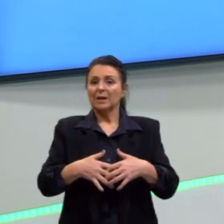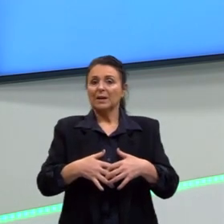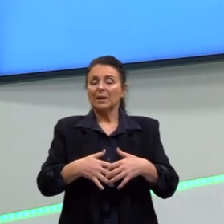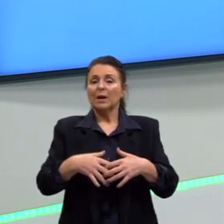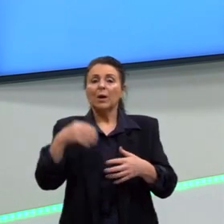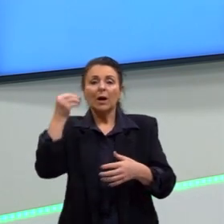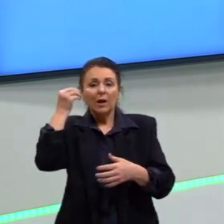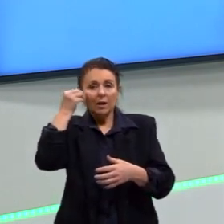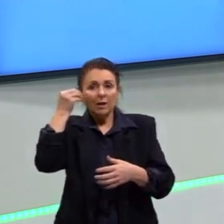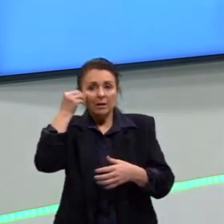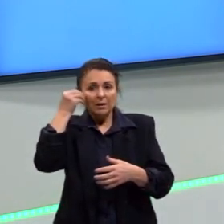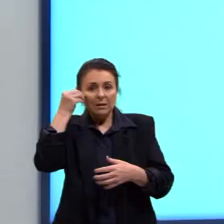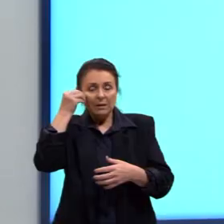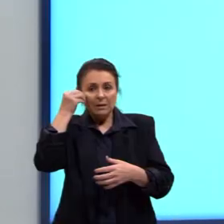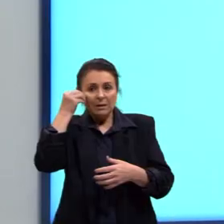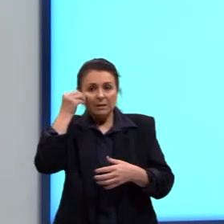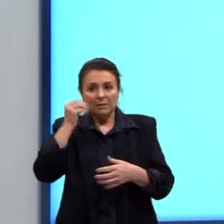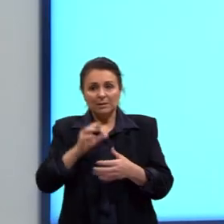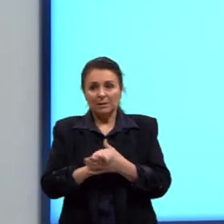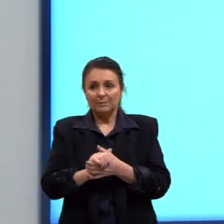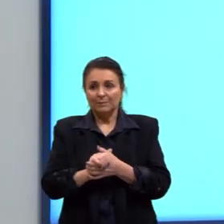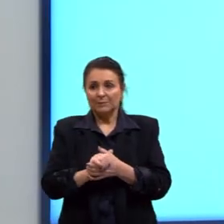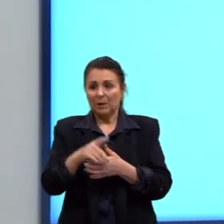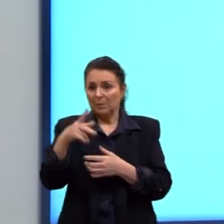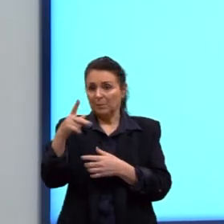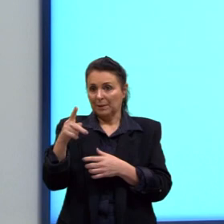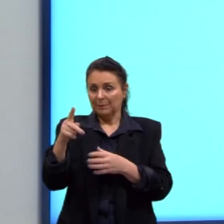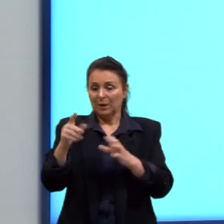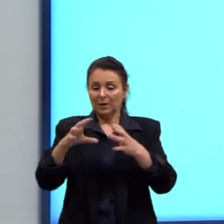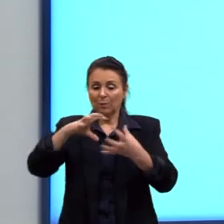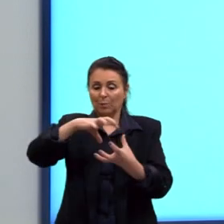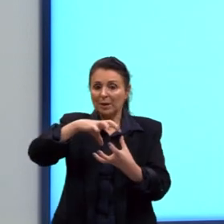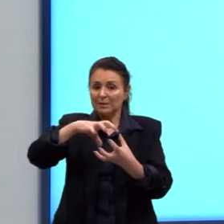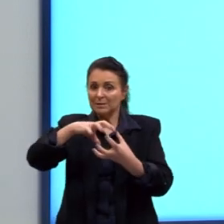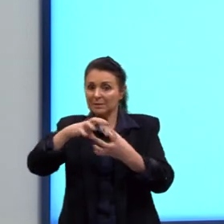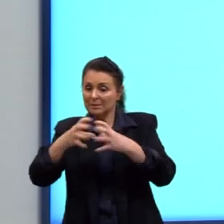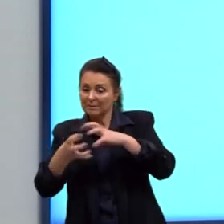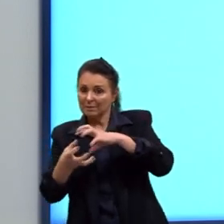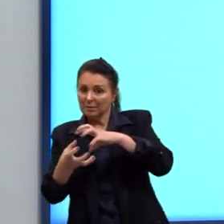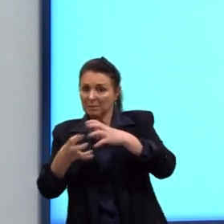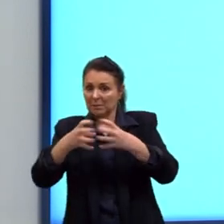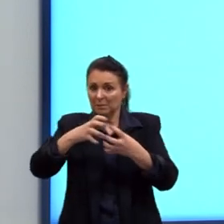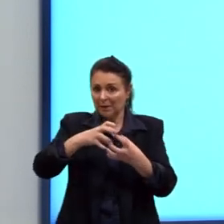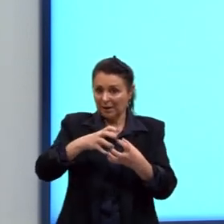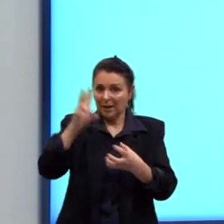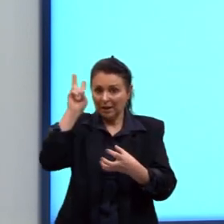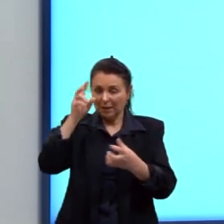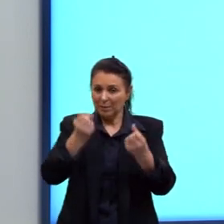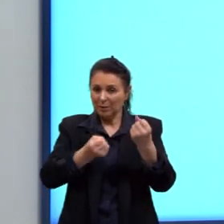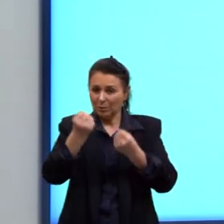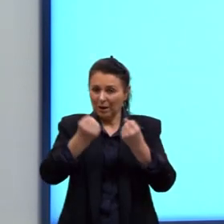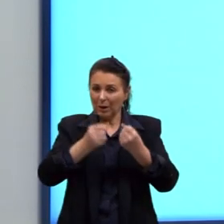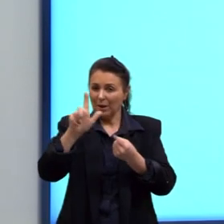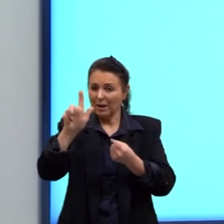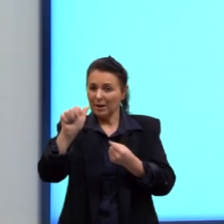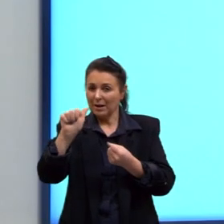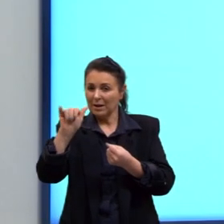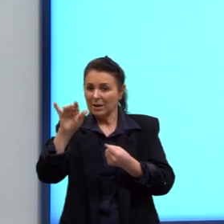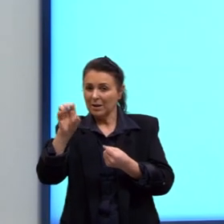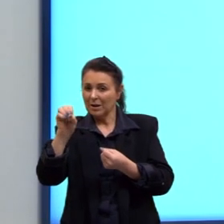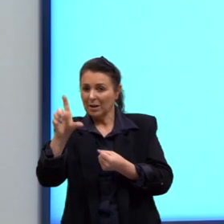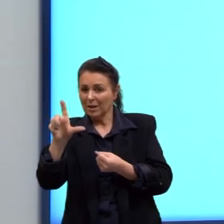teste em P, a gente vai olhar aqui, é uma esfera. A gente vai simplificar o nosso carro e a nossa gaiola para uma esfera,